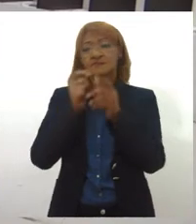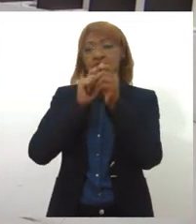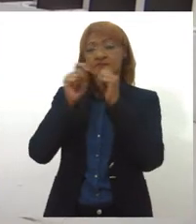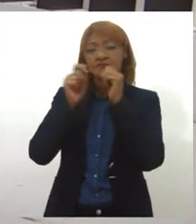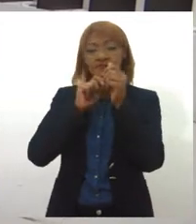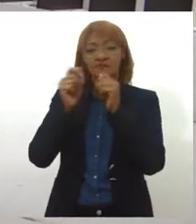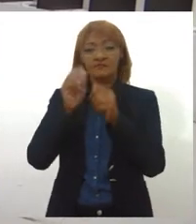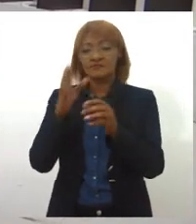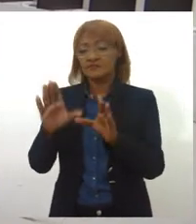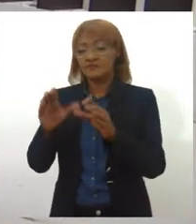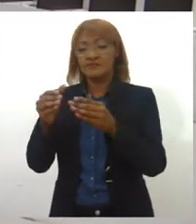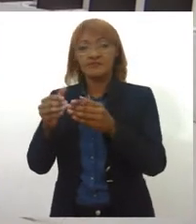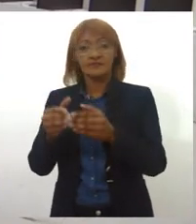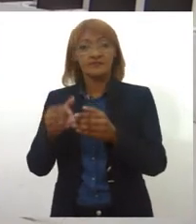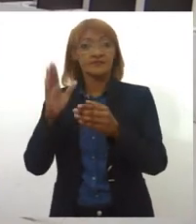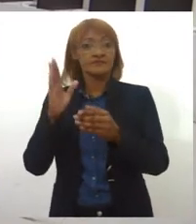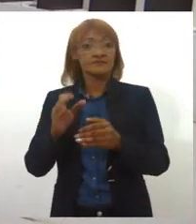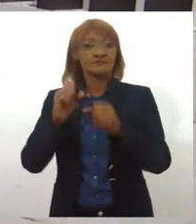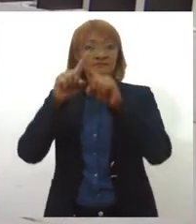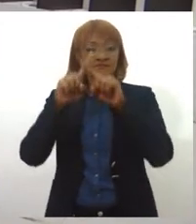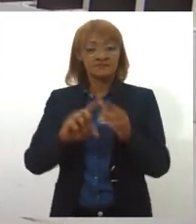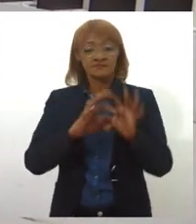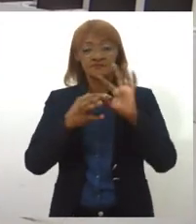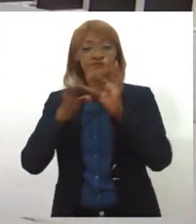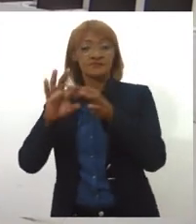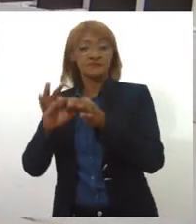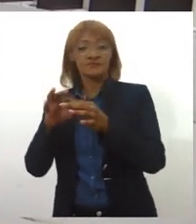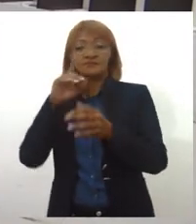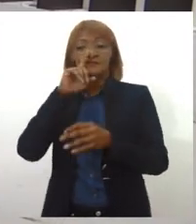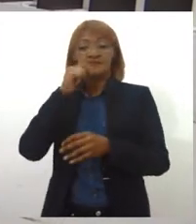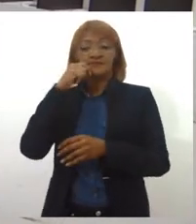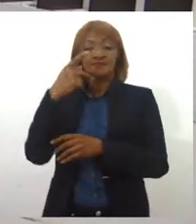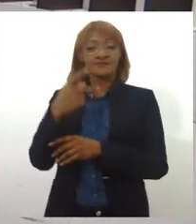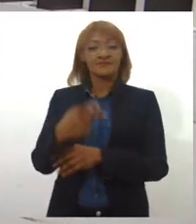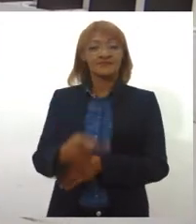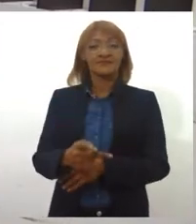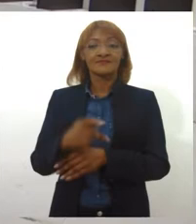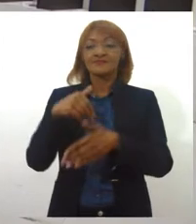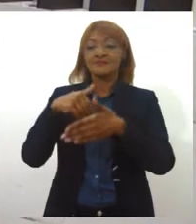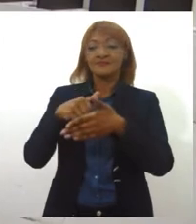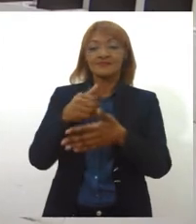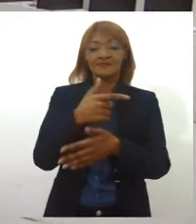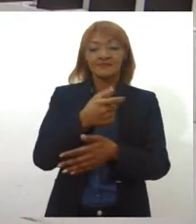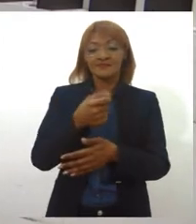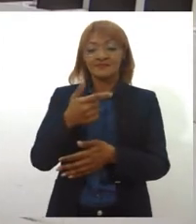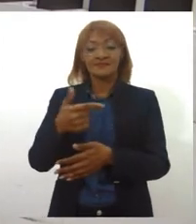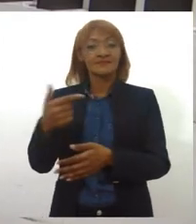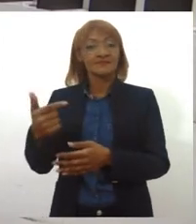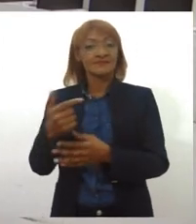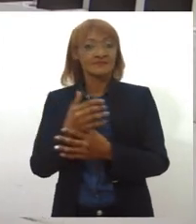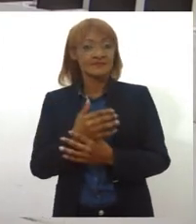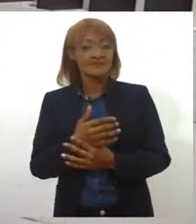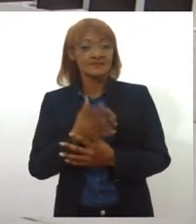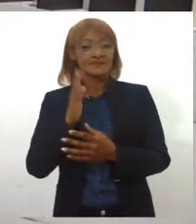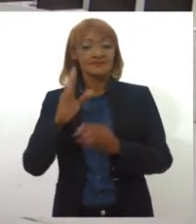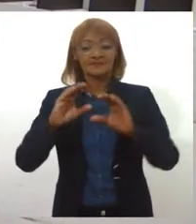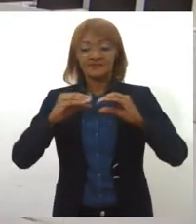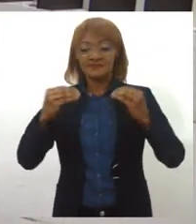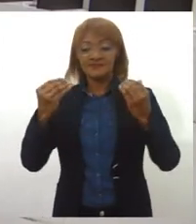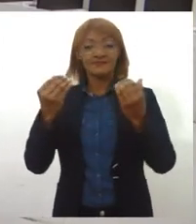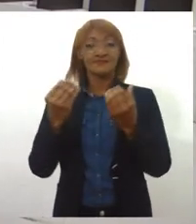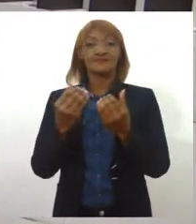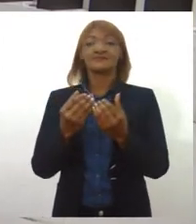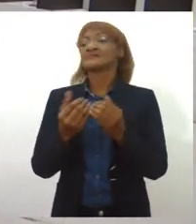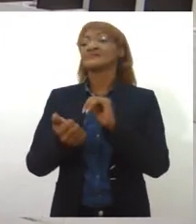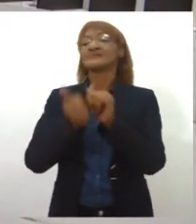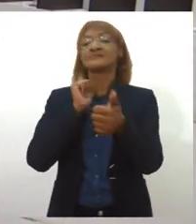O Comitê Olímpico do Brasil indicou o Aracaju como sede dos Jogos da Juventude de 2022, que é o maior evento esportivo escolar do